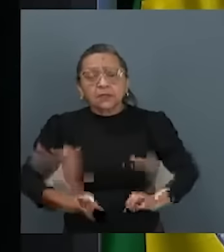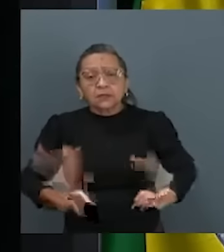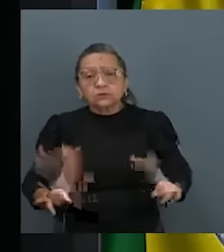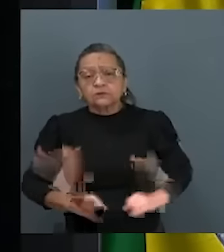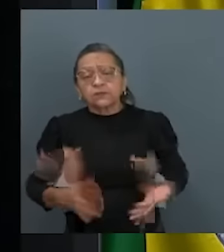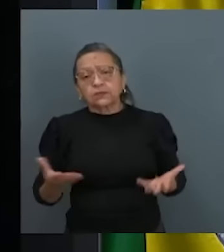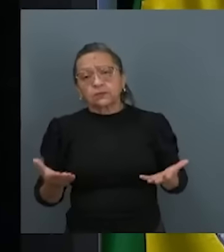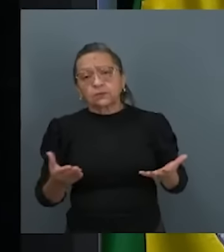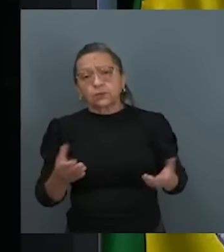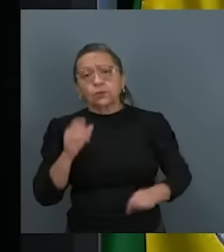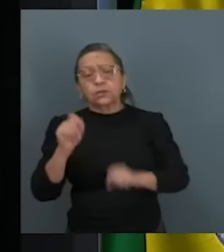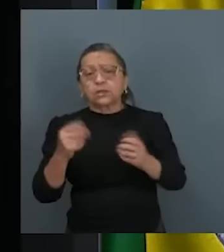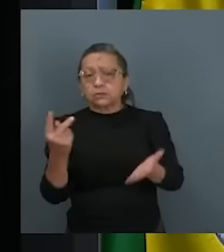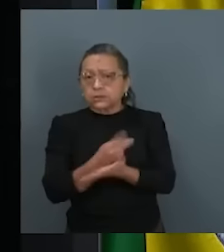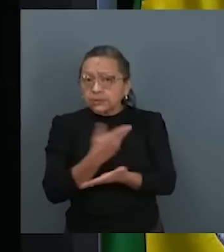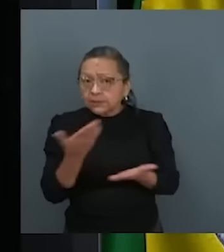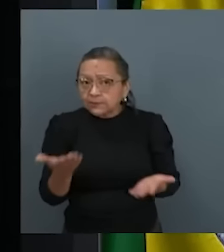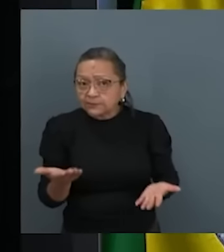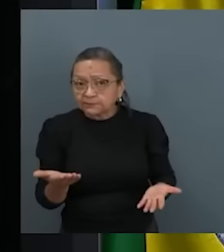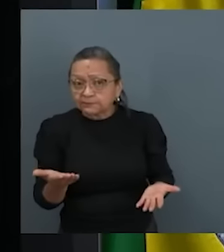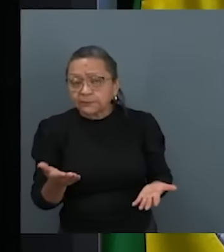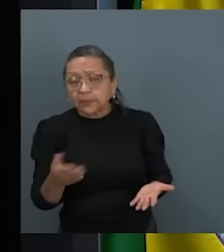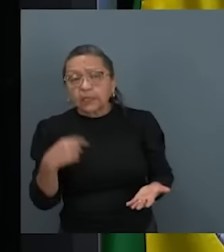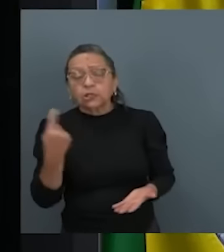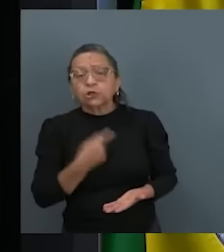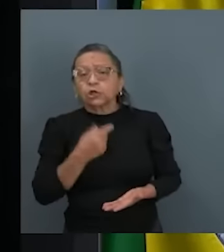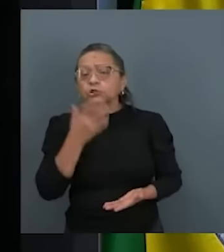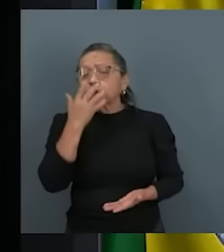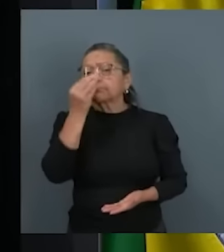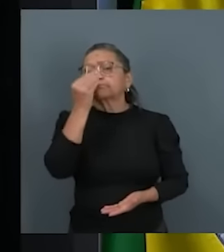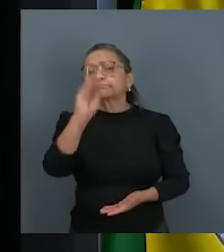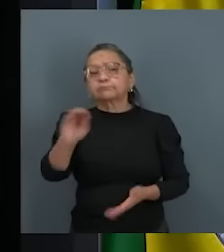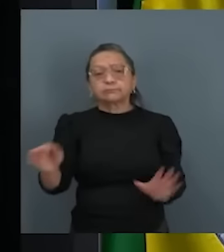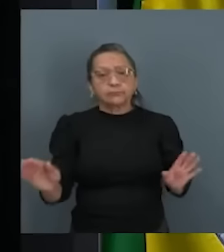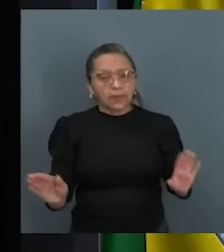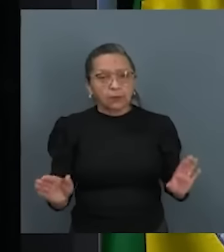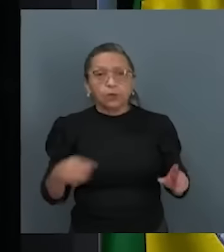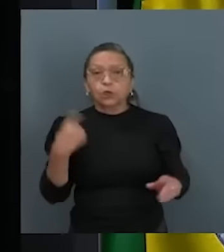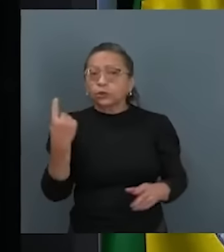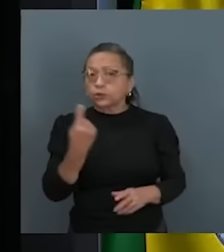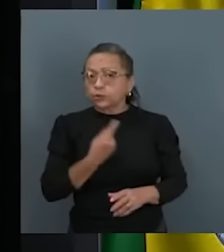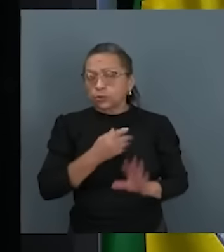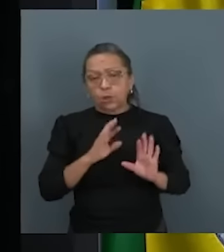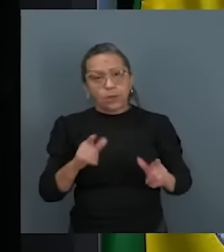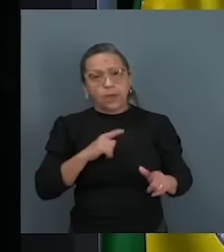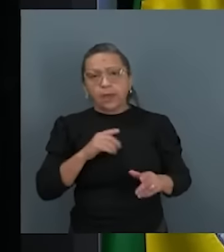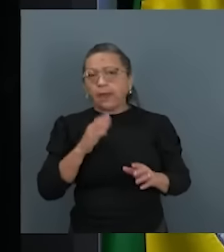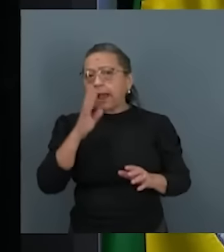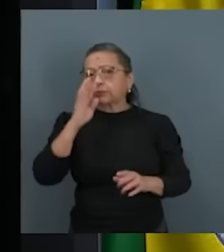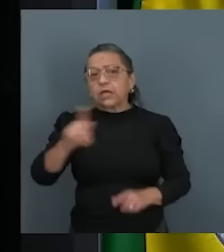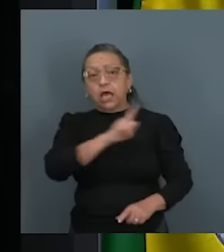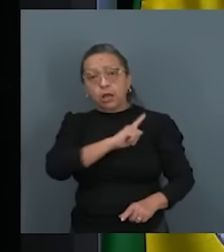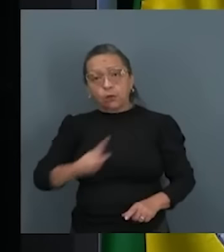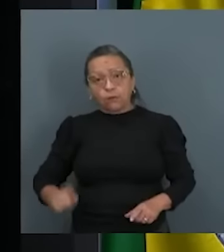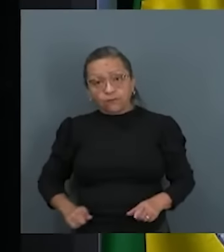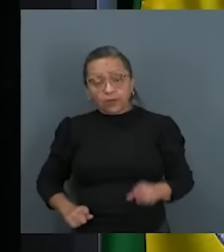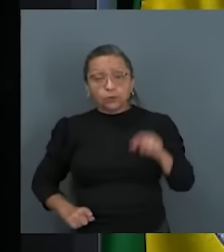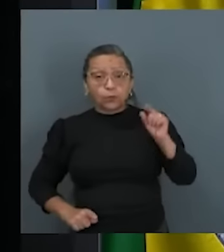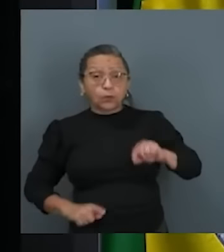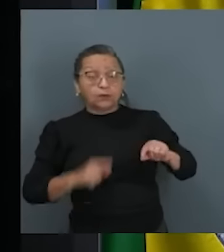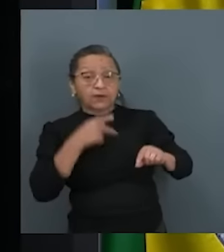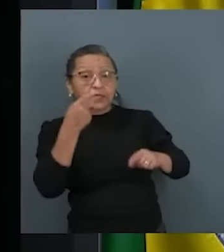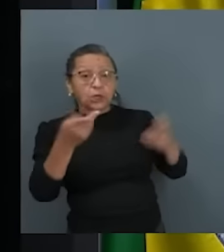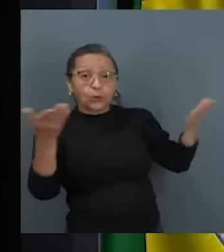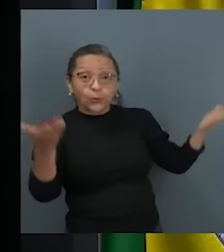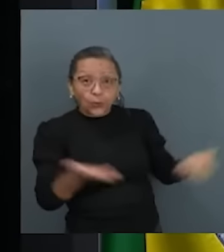ponta o que está acontecendo, a gente simplesmente ignorar. Não estamos falando de governo, estamos falando que hoje, com